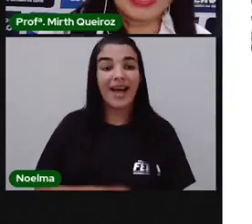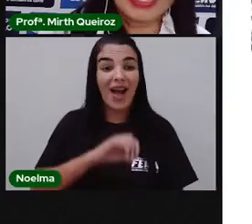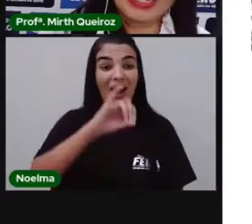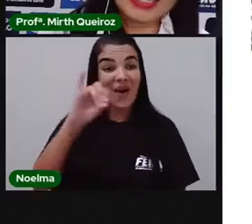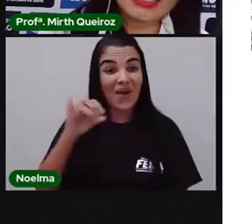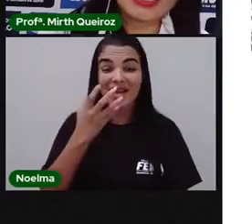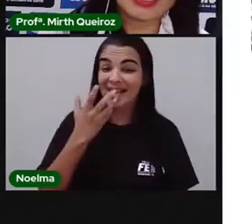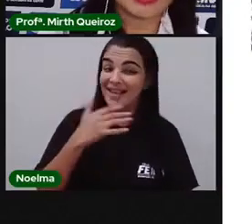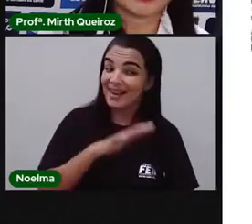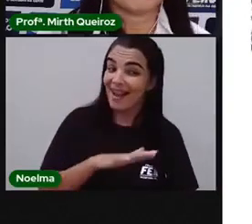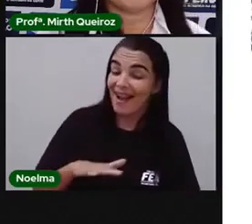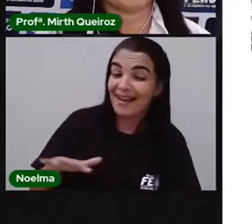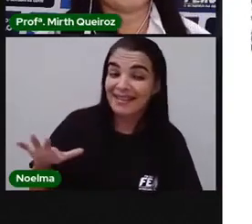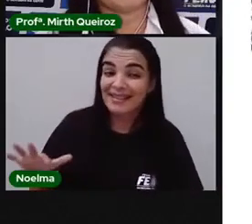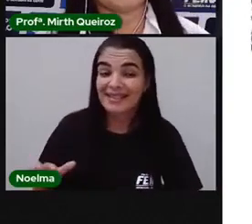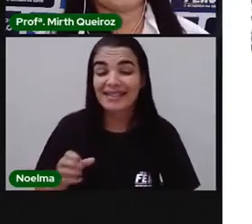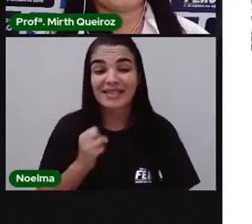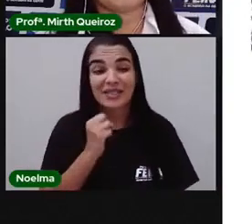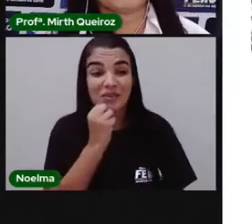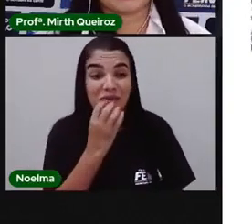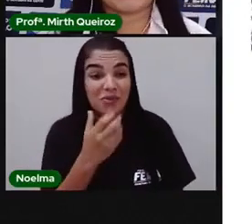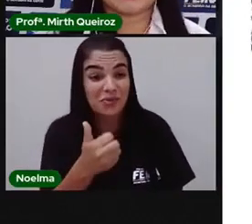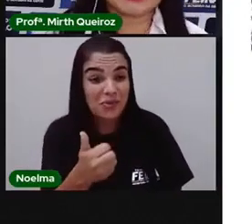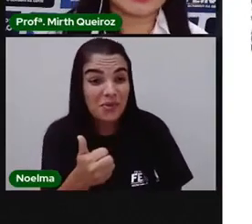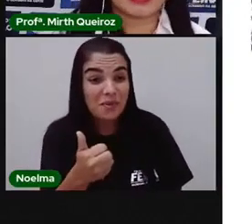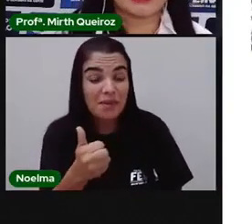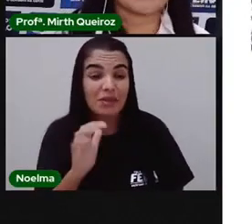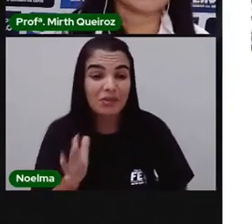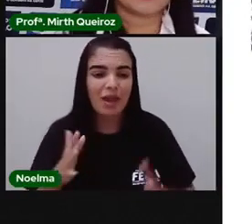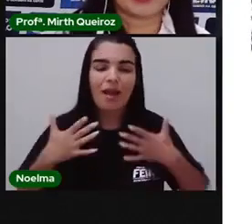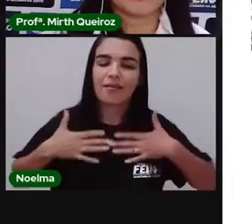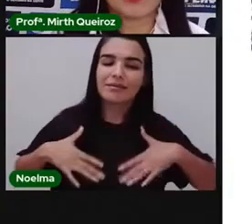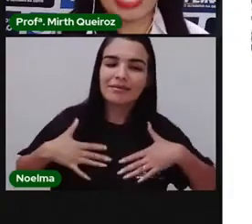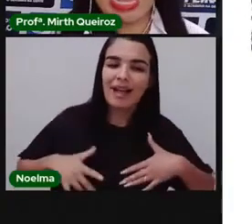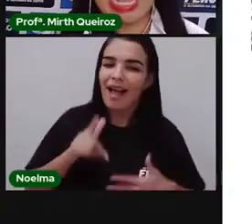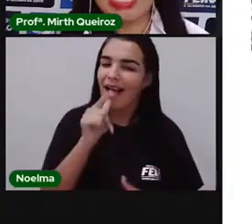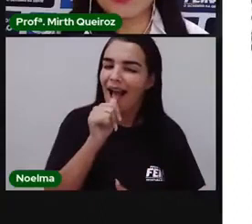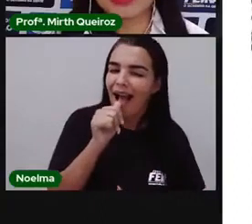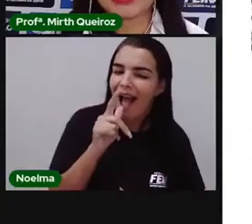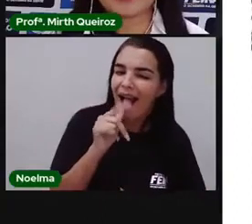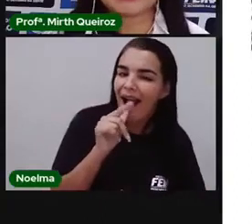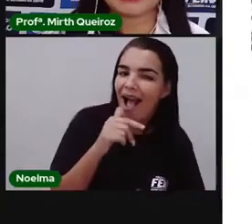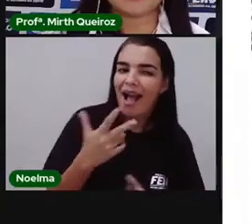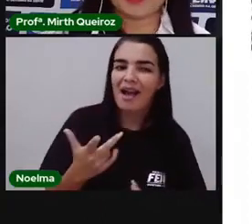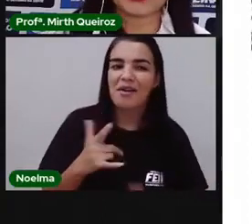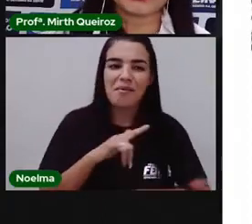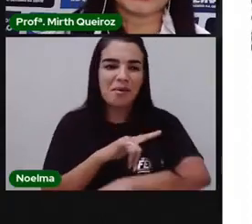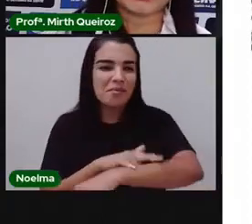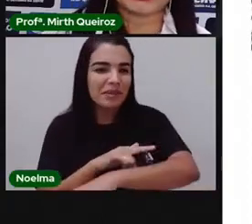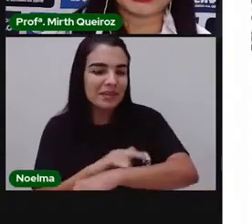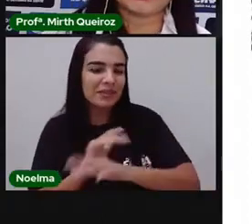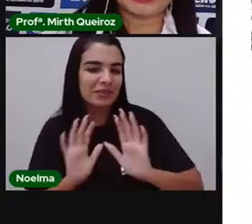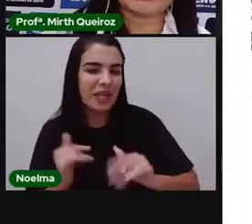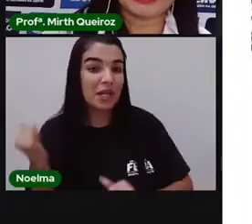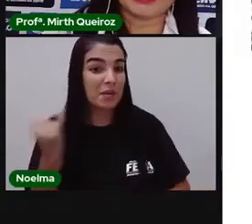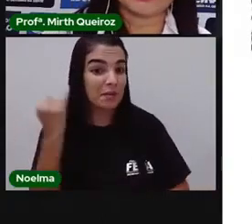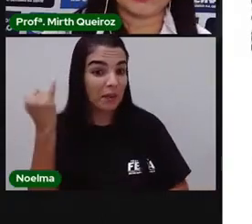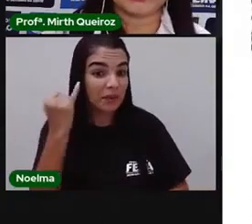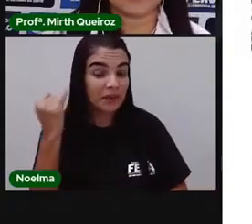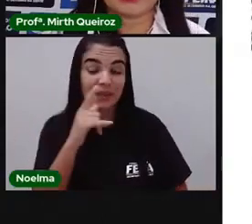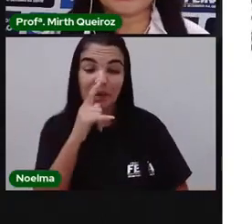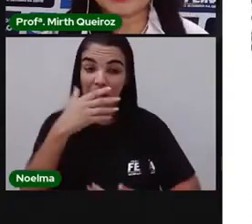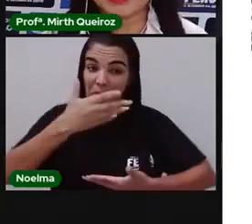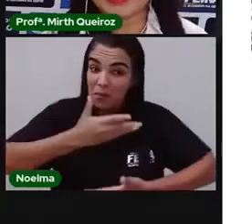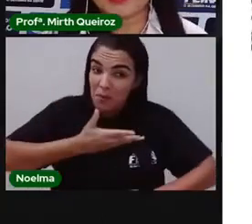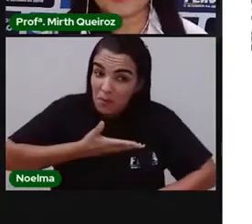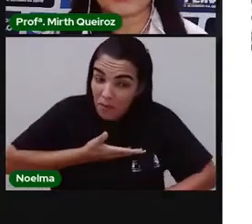Olá, crianças! E aí? Já descansaram, tomaram a água? Lembrem-se que é importante a gente estar hidratado,